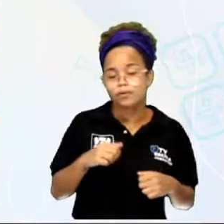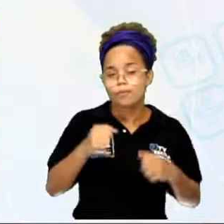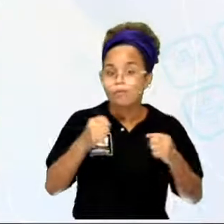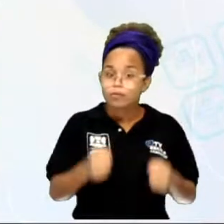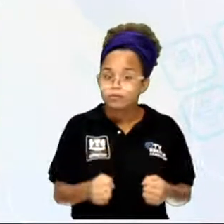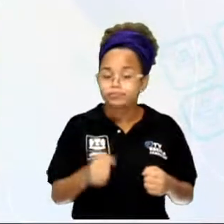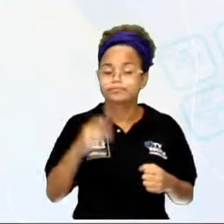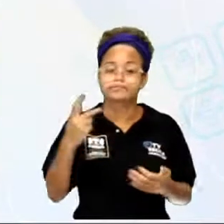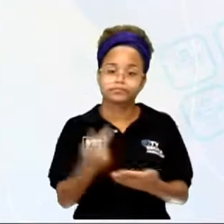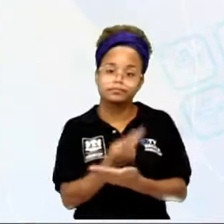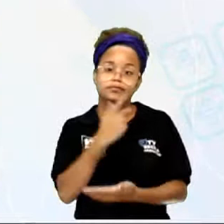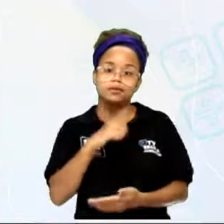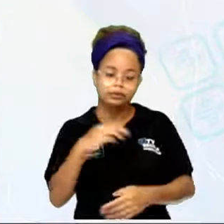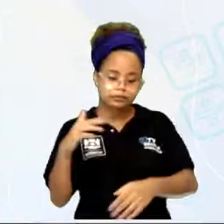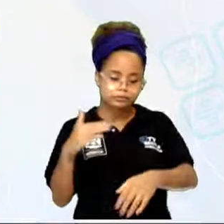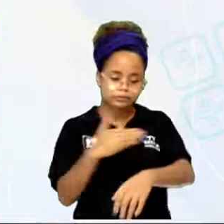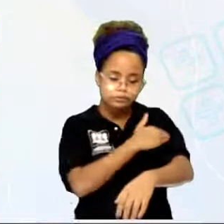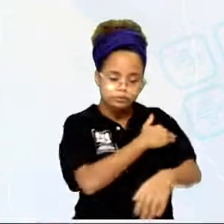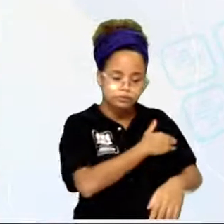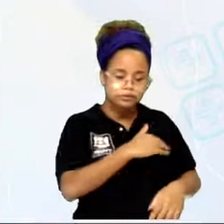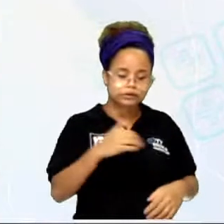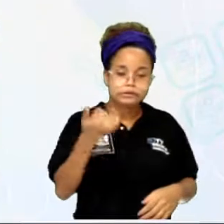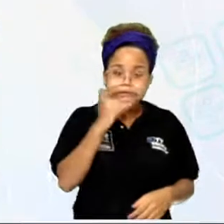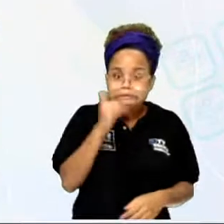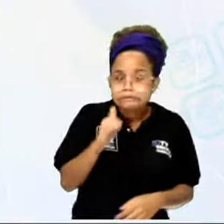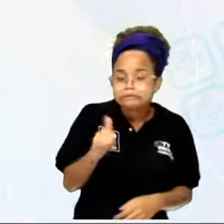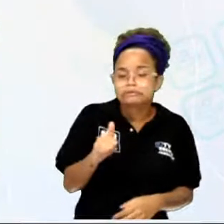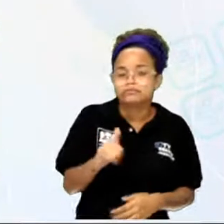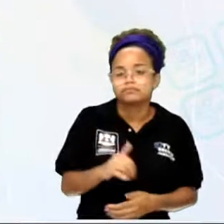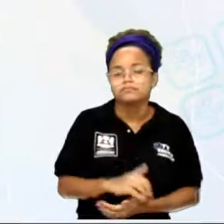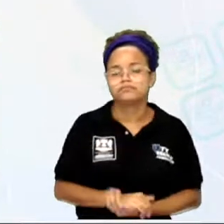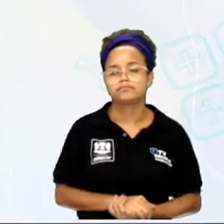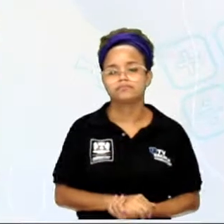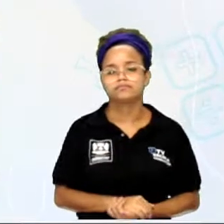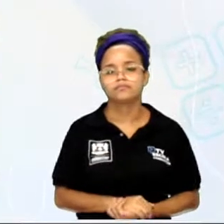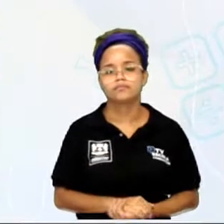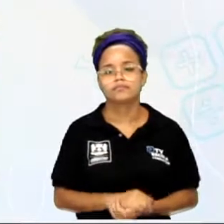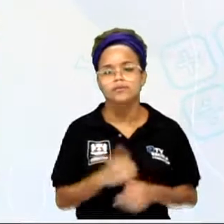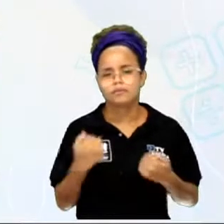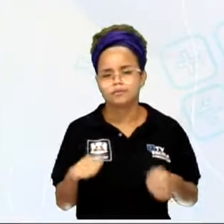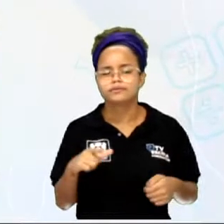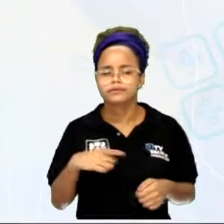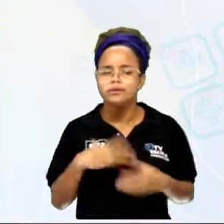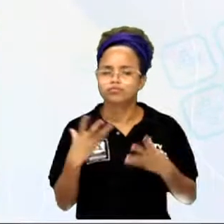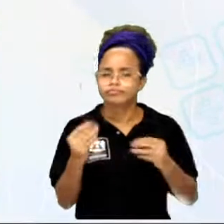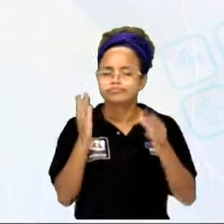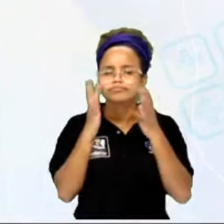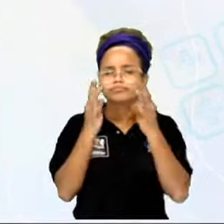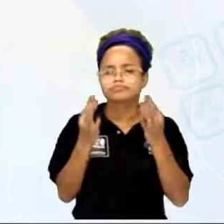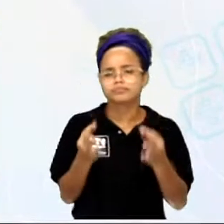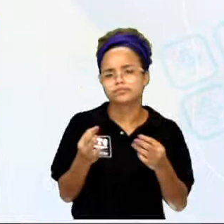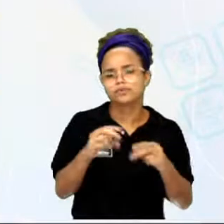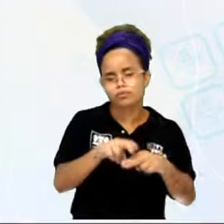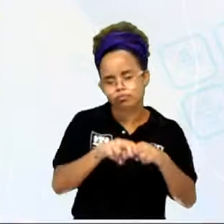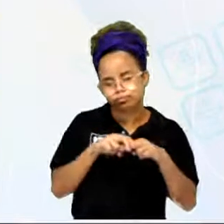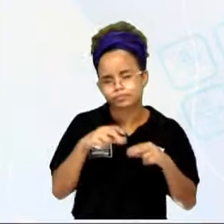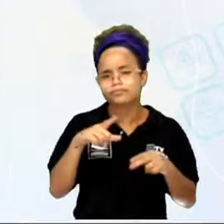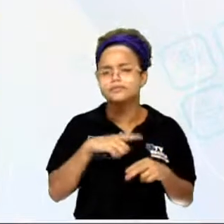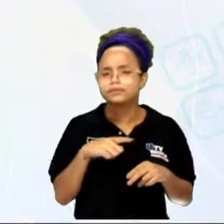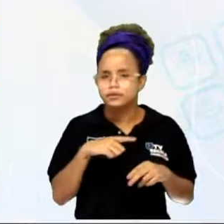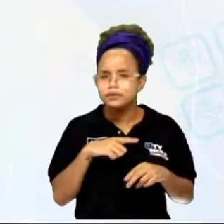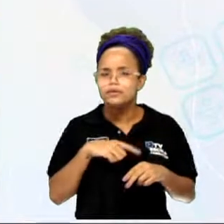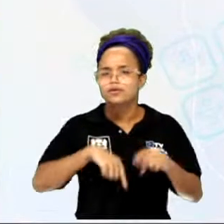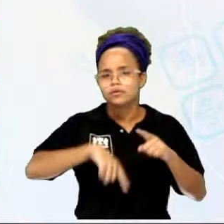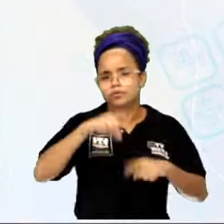aparelho elétrico ou eletrônico. Então, a gente precisa ficar muito atento nisso. E por isso que a gente tem o quê? Os